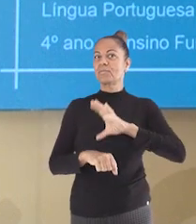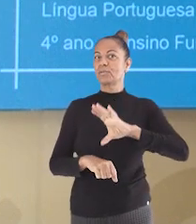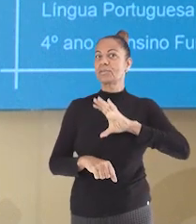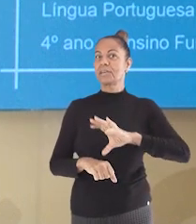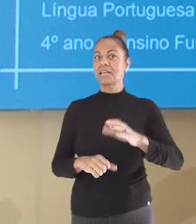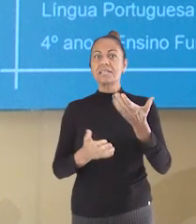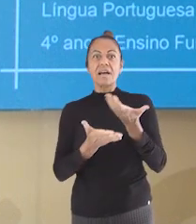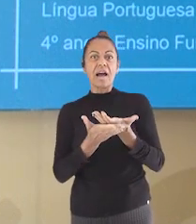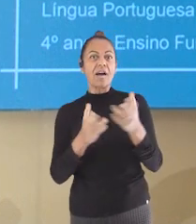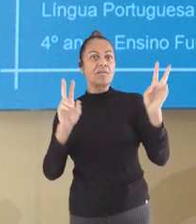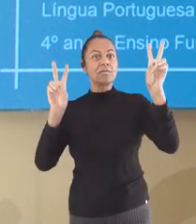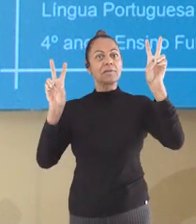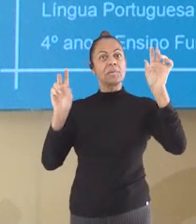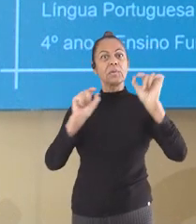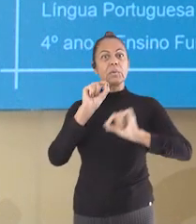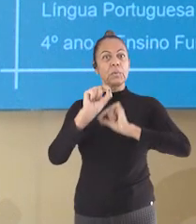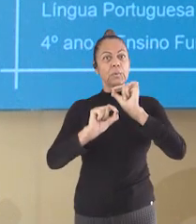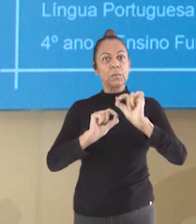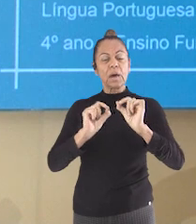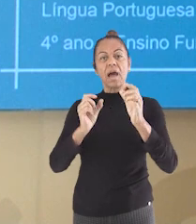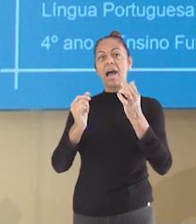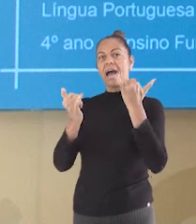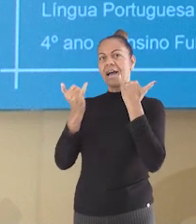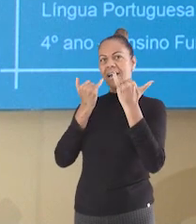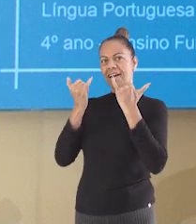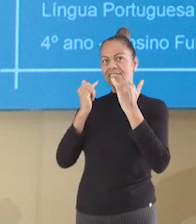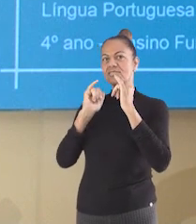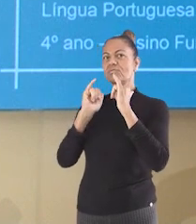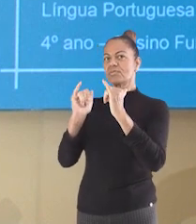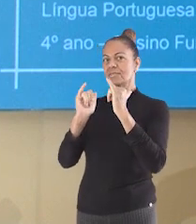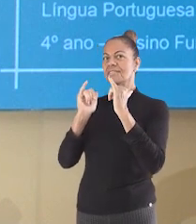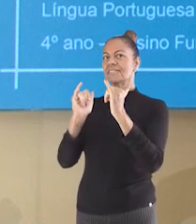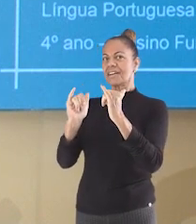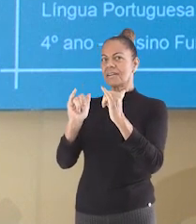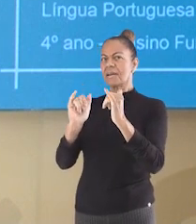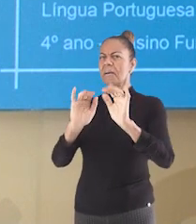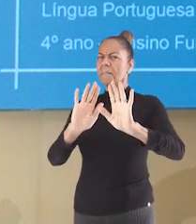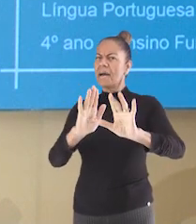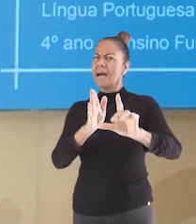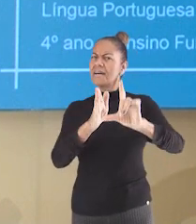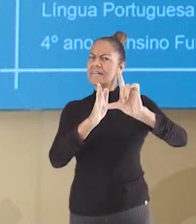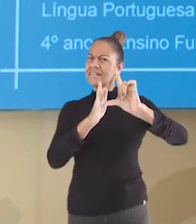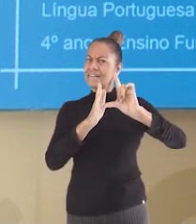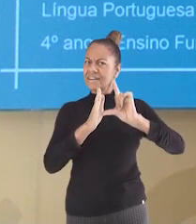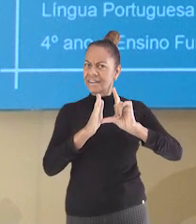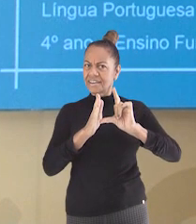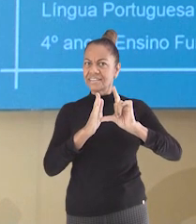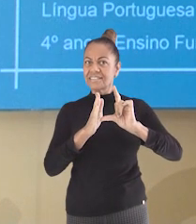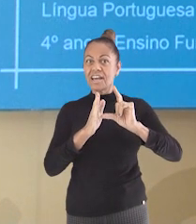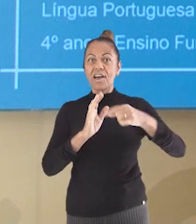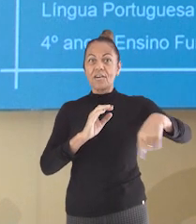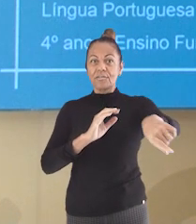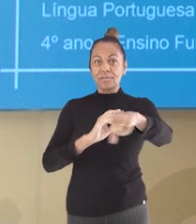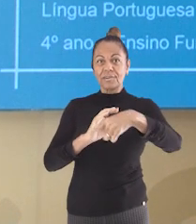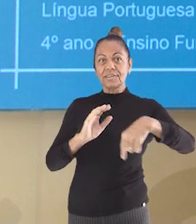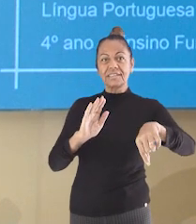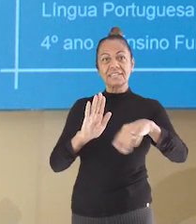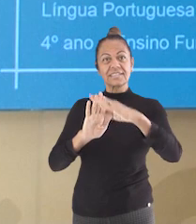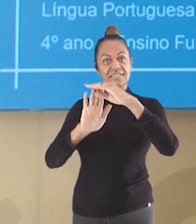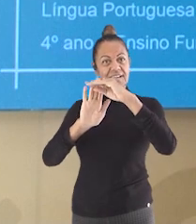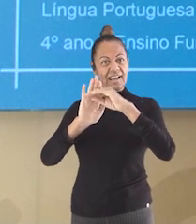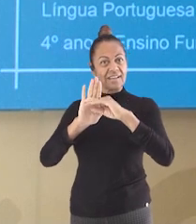é Anúncio Publicitário. Antes de refletirmos sobre esse assunto, já vai colocando seu nome na lista de